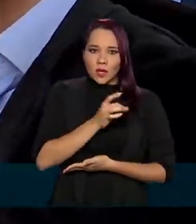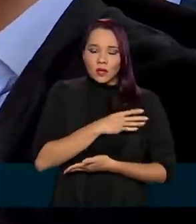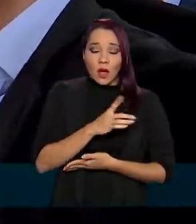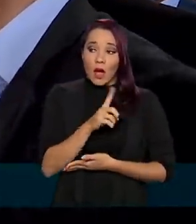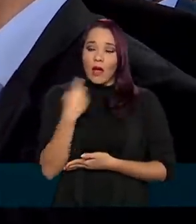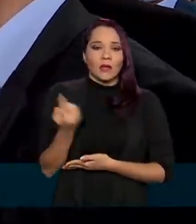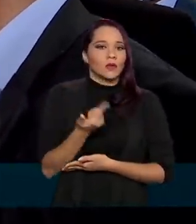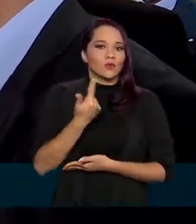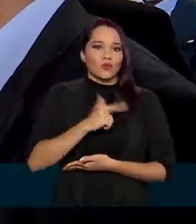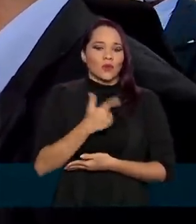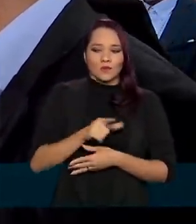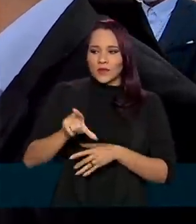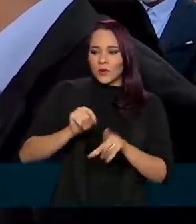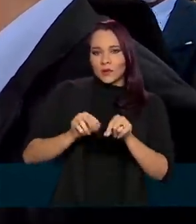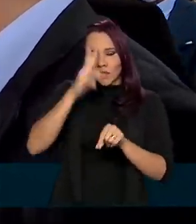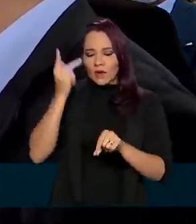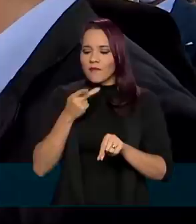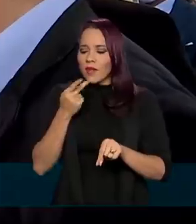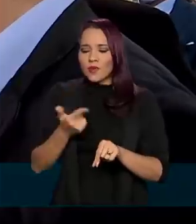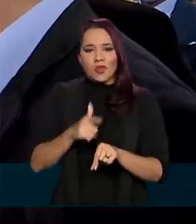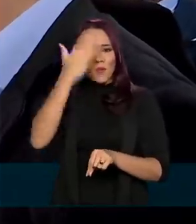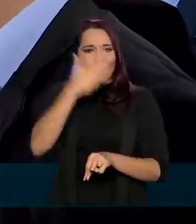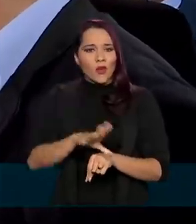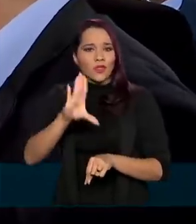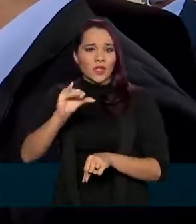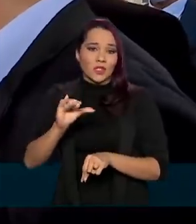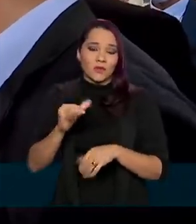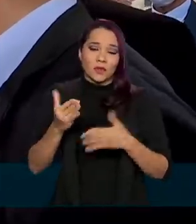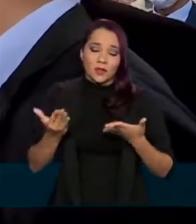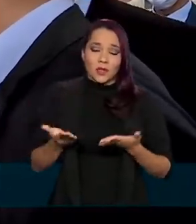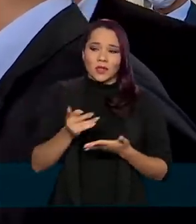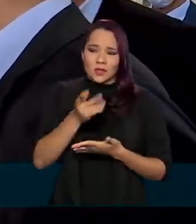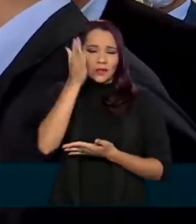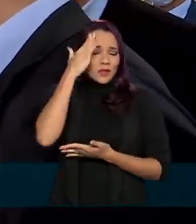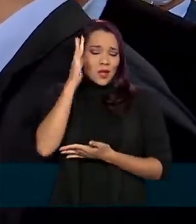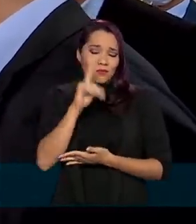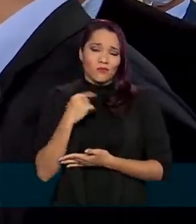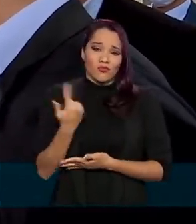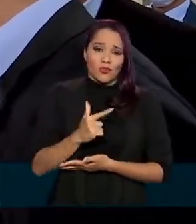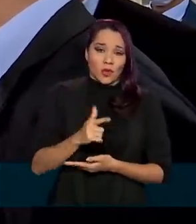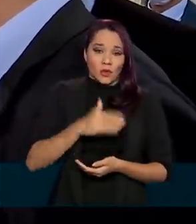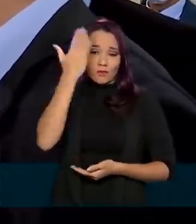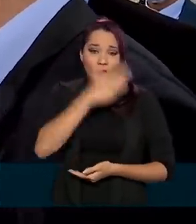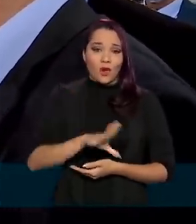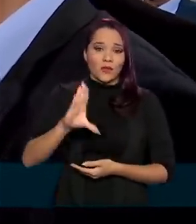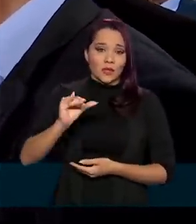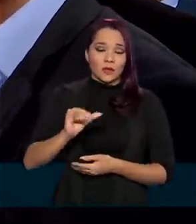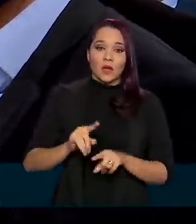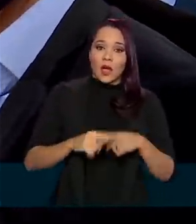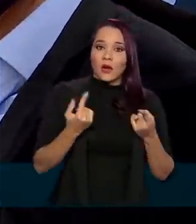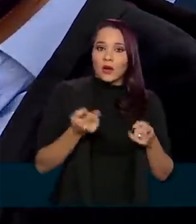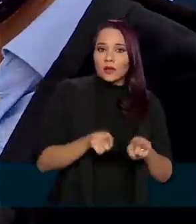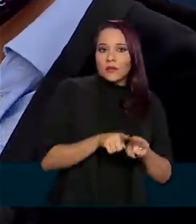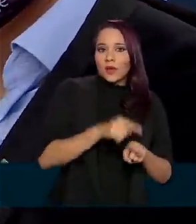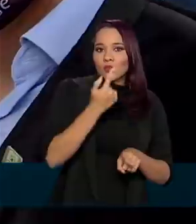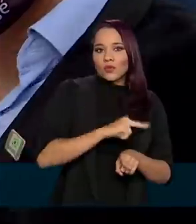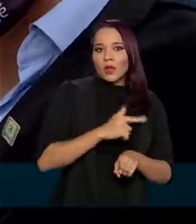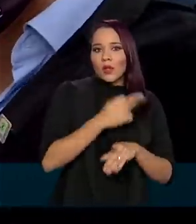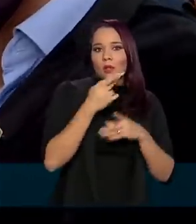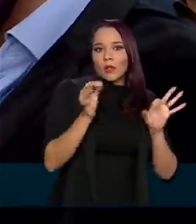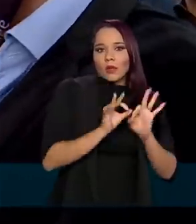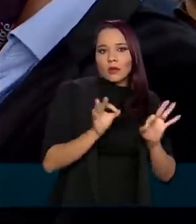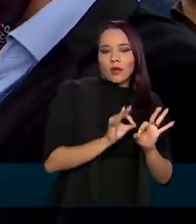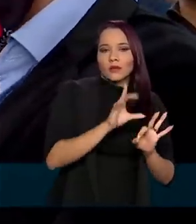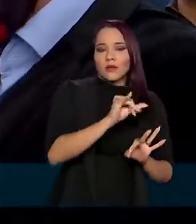temos alternativa. O pessoal fala, não tem comprovação científica. Nós já sabemos que não tem comprovação científica. Agora, não tem também ninguém